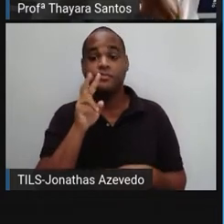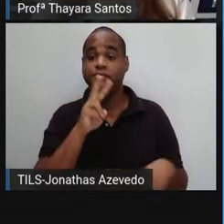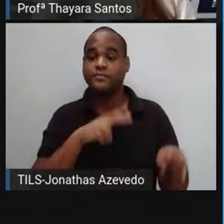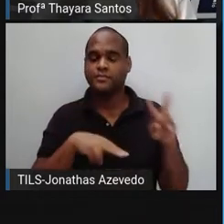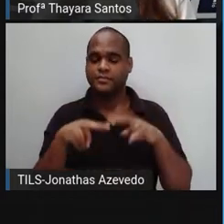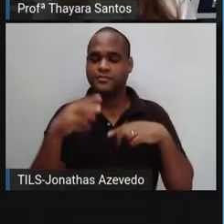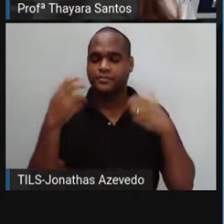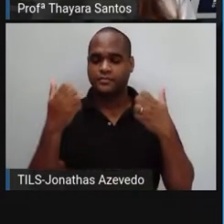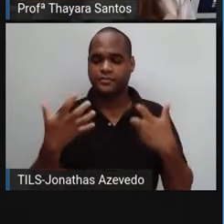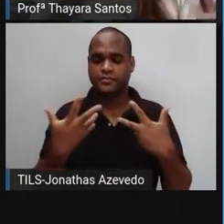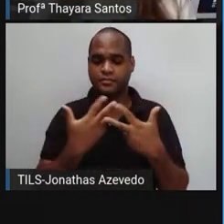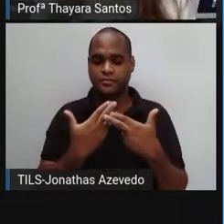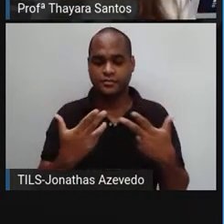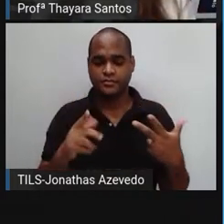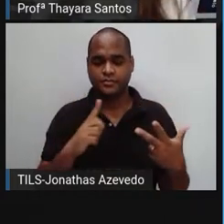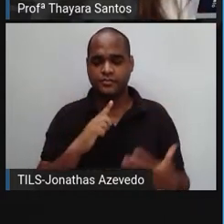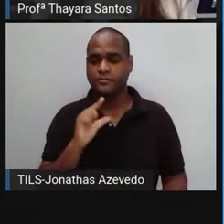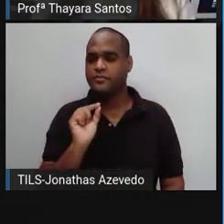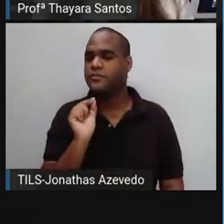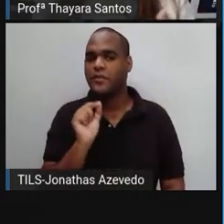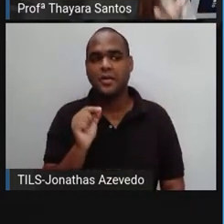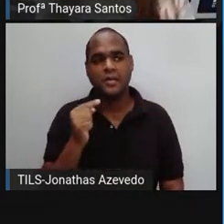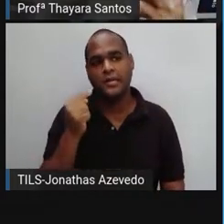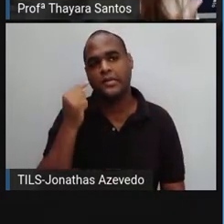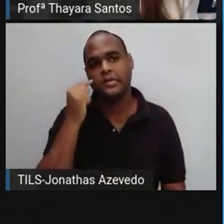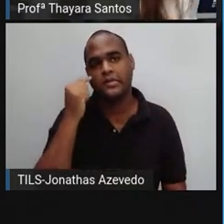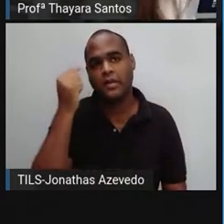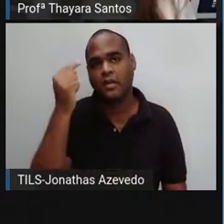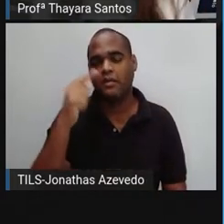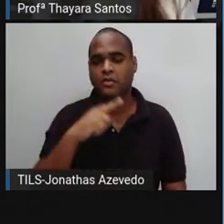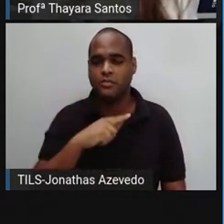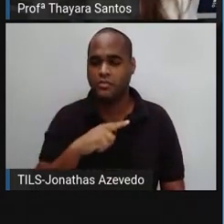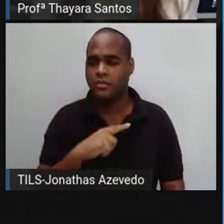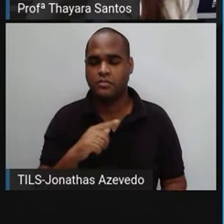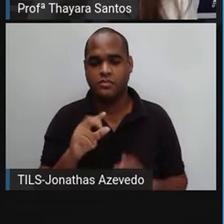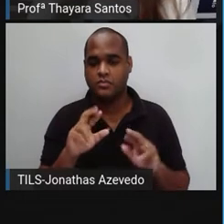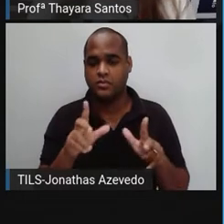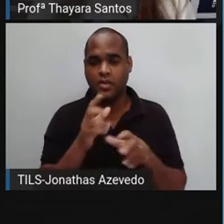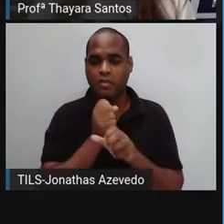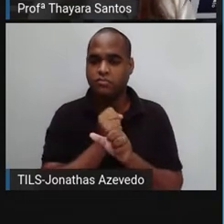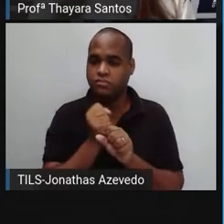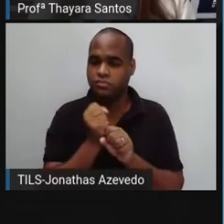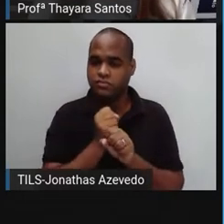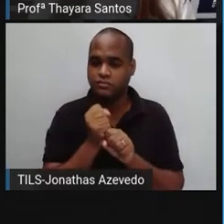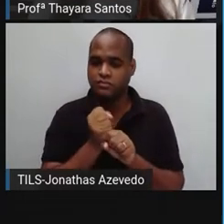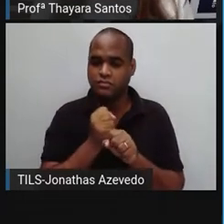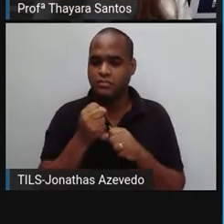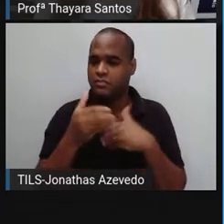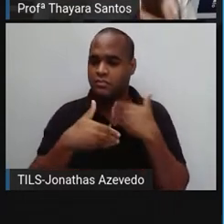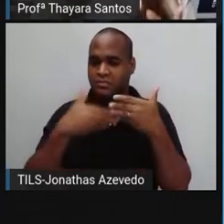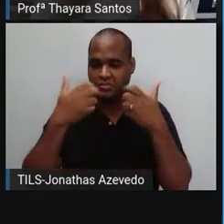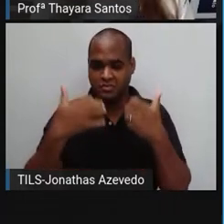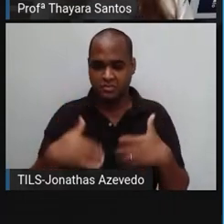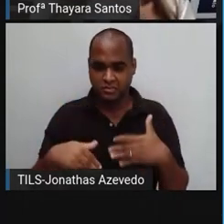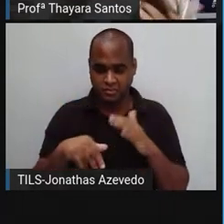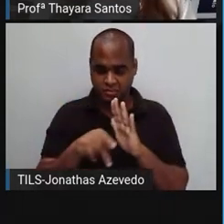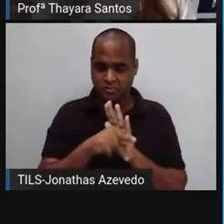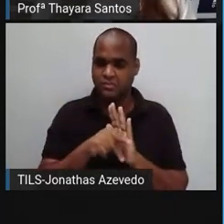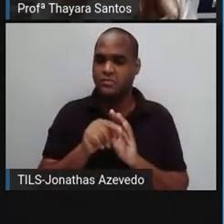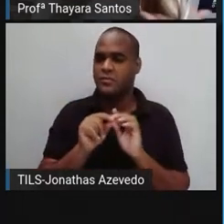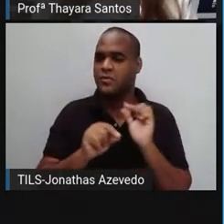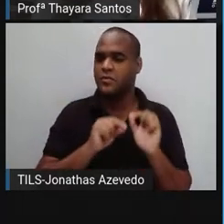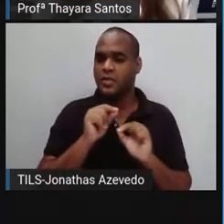vezes consome esses produtos e não tem ideia, né, do quanto tempo eles vão permanecer ali na natureza e vão estar,